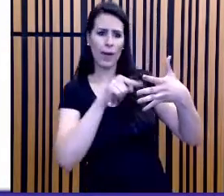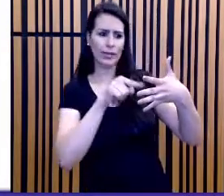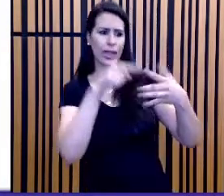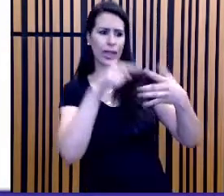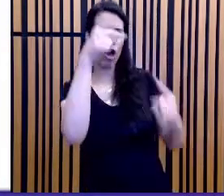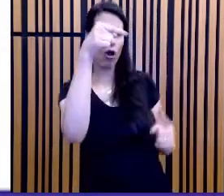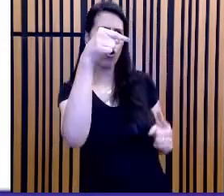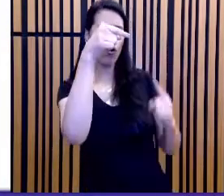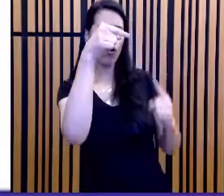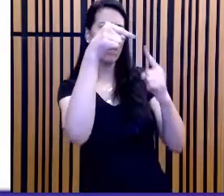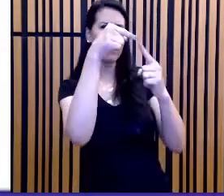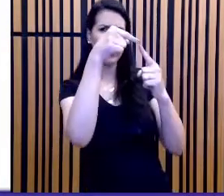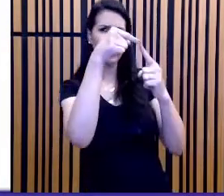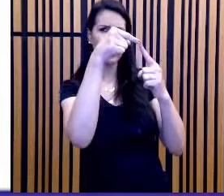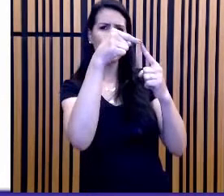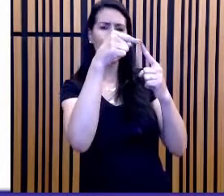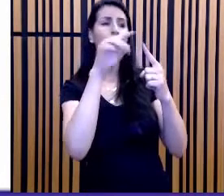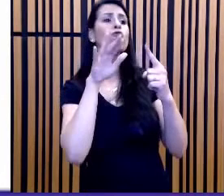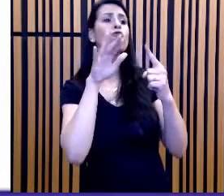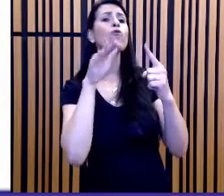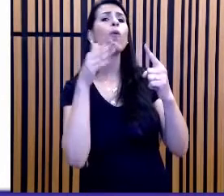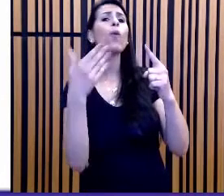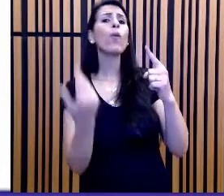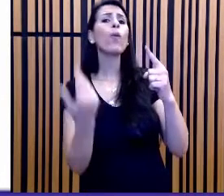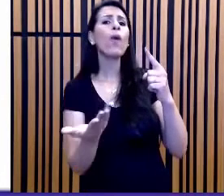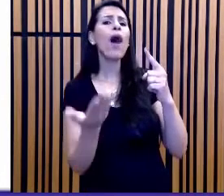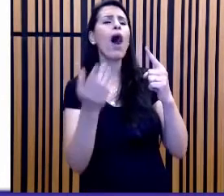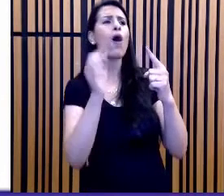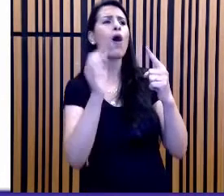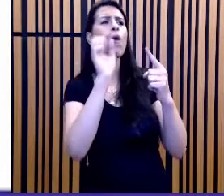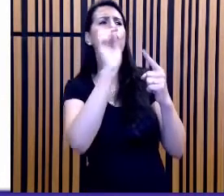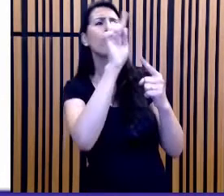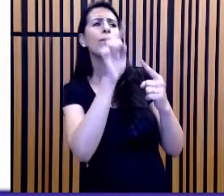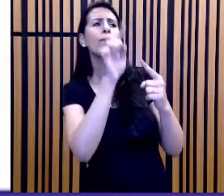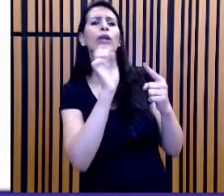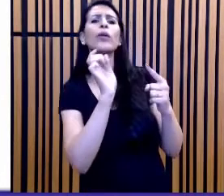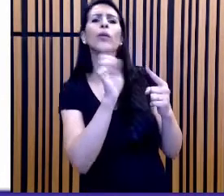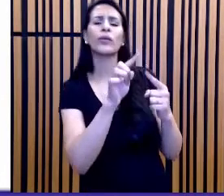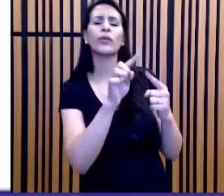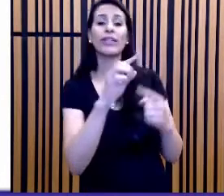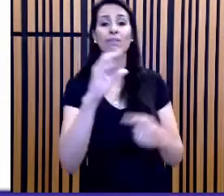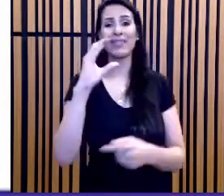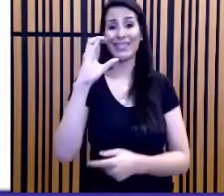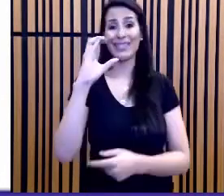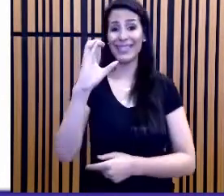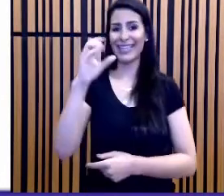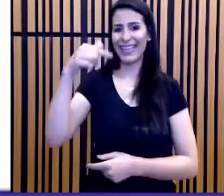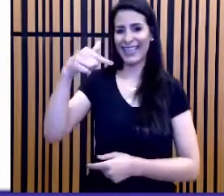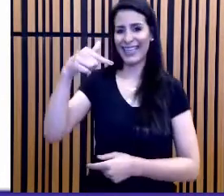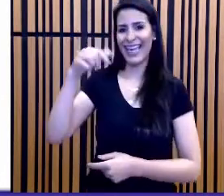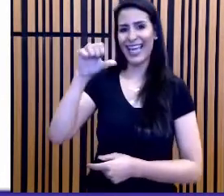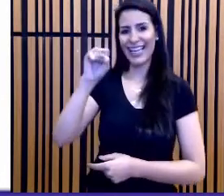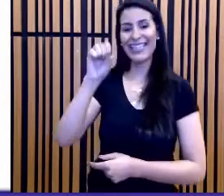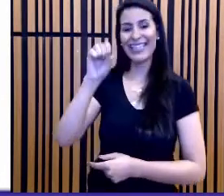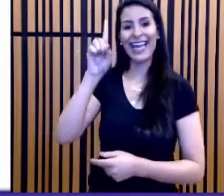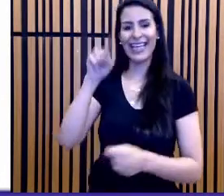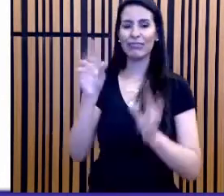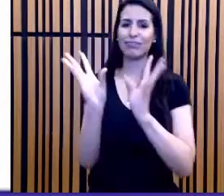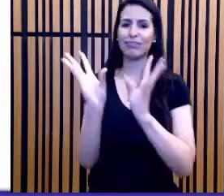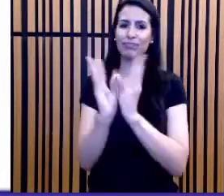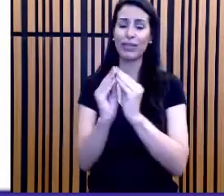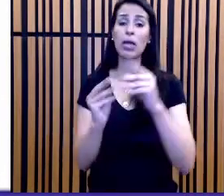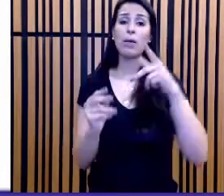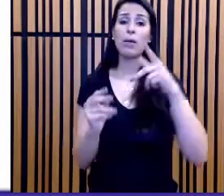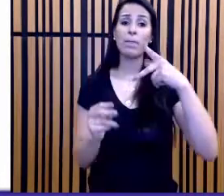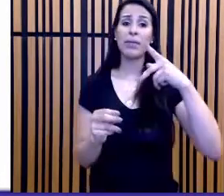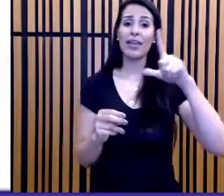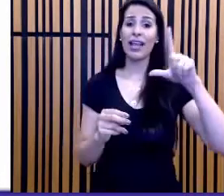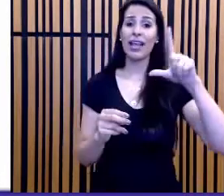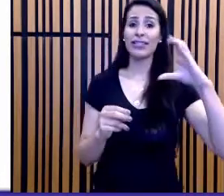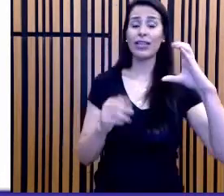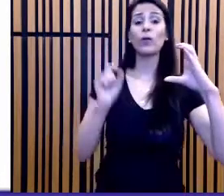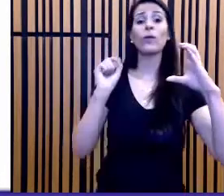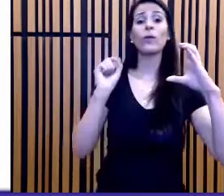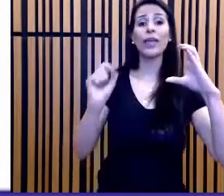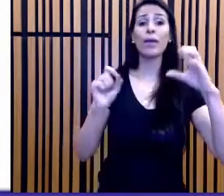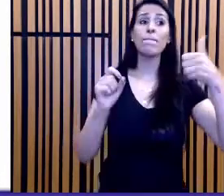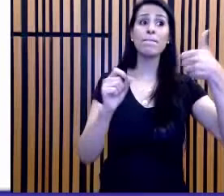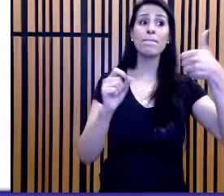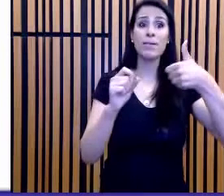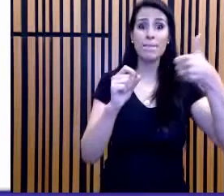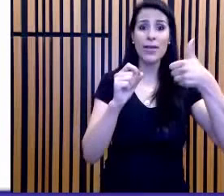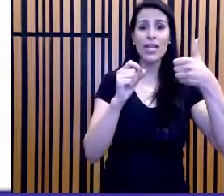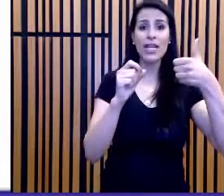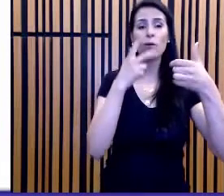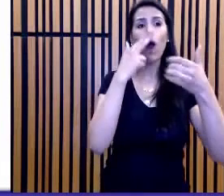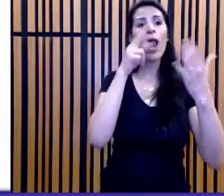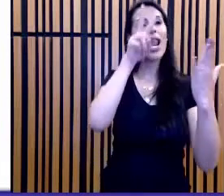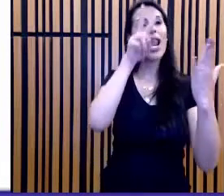outro acrônimo, que é esse, CQS. É bem fácil de lembrar. Vocês lembram do primeiro, né? PLC, Primeira Leitura Cuidadosa. Agora eu